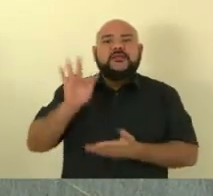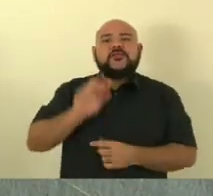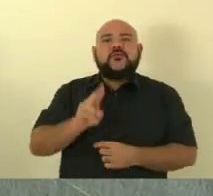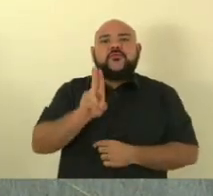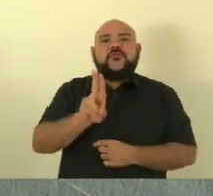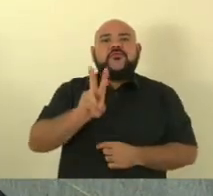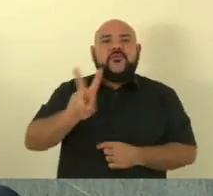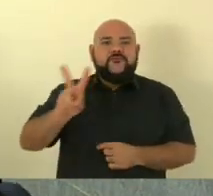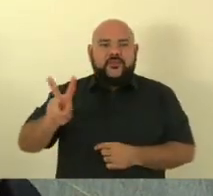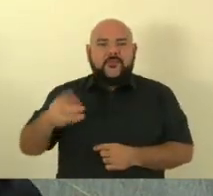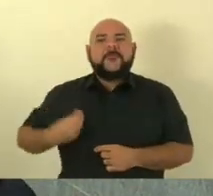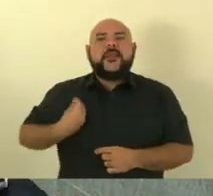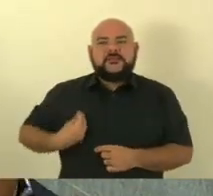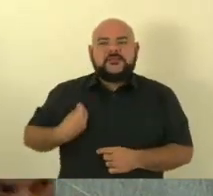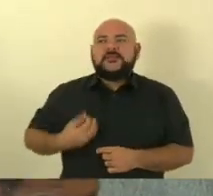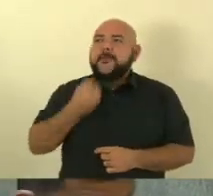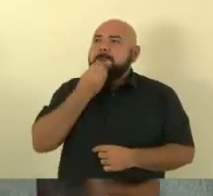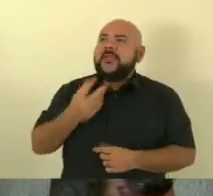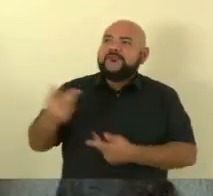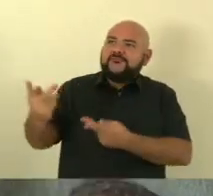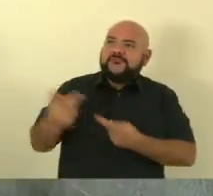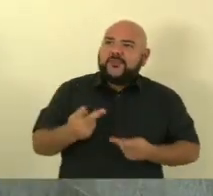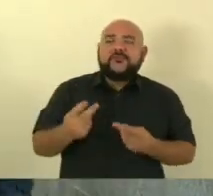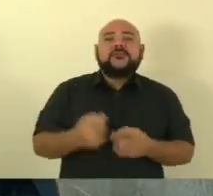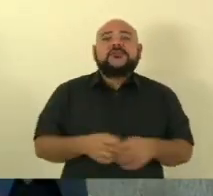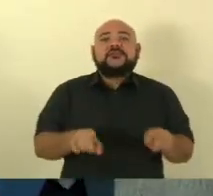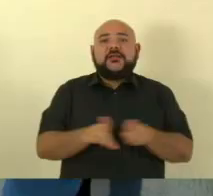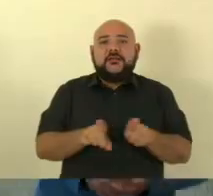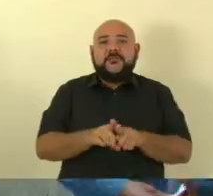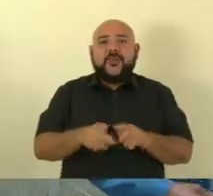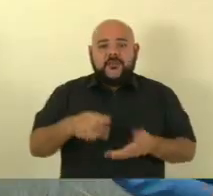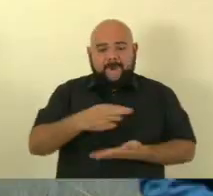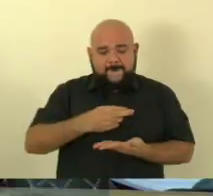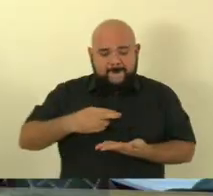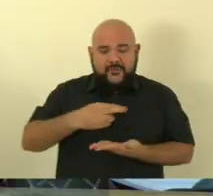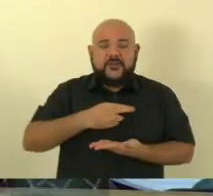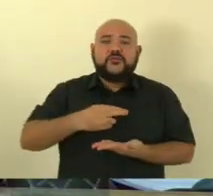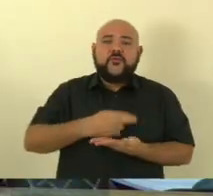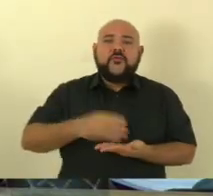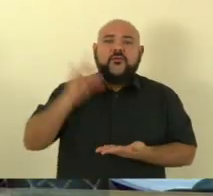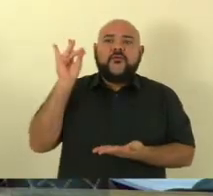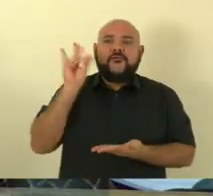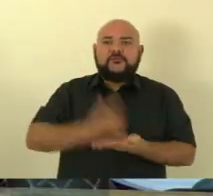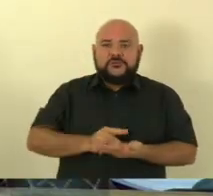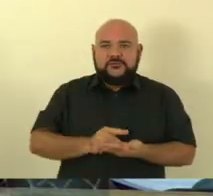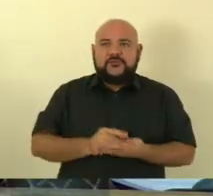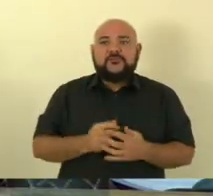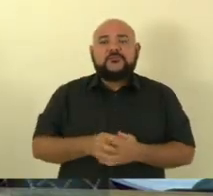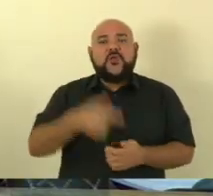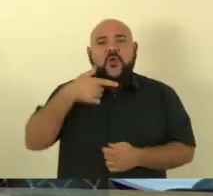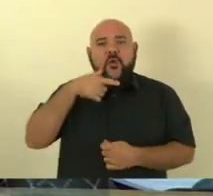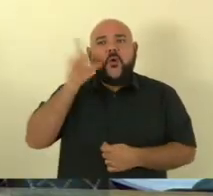-vindos. E também agradecer a presença dos nossos peritos oficiais criminais. Ontem nós estivemos cobrando aqui, inclusive